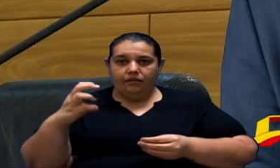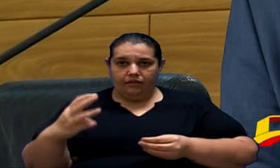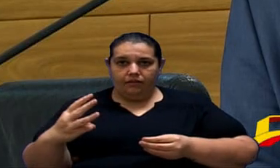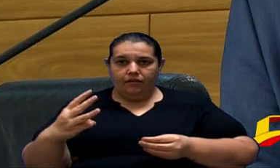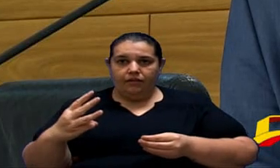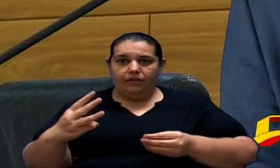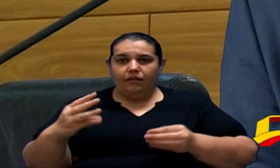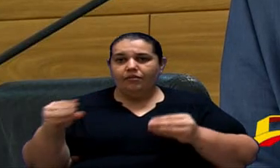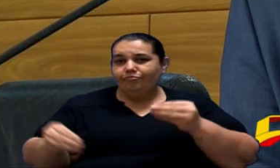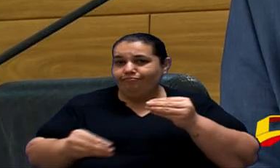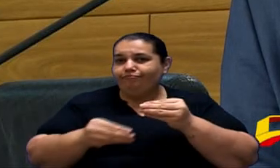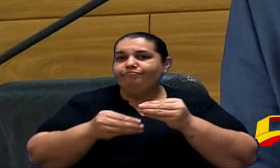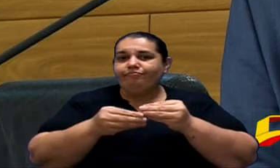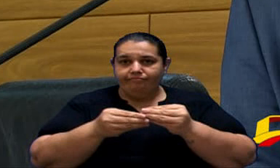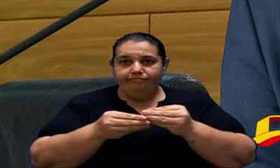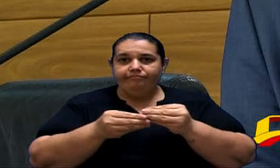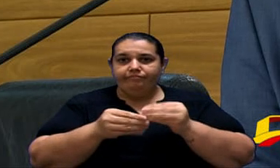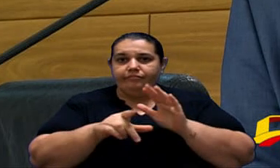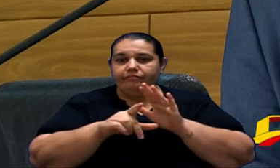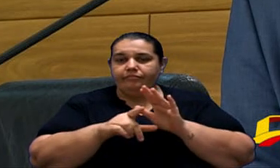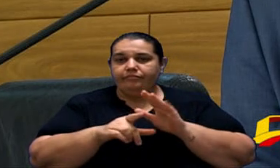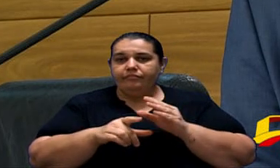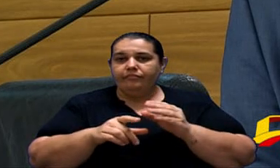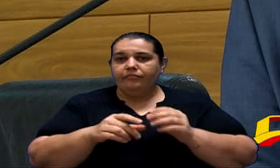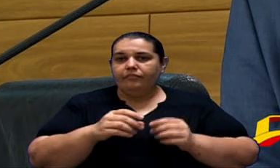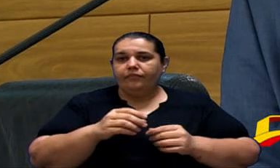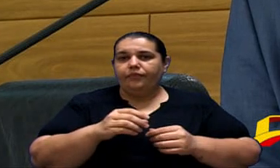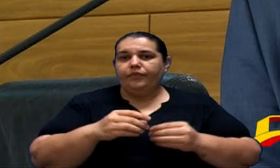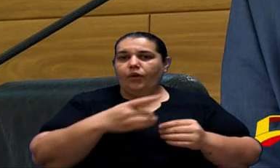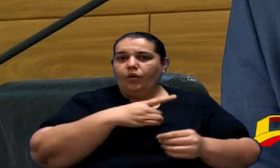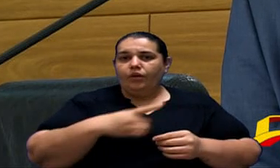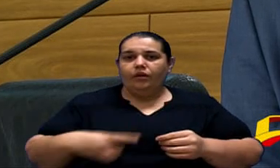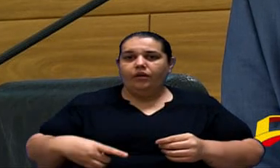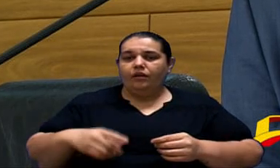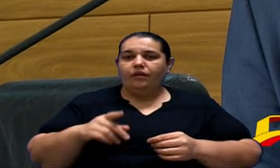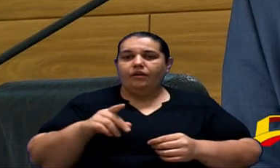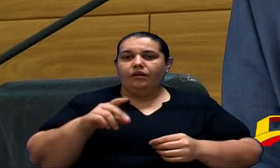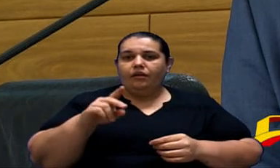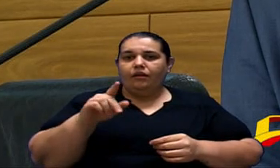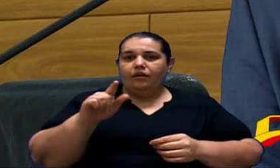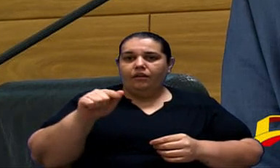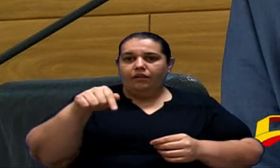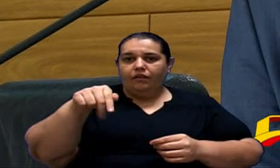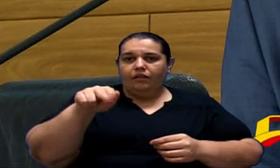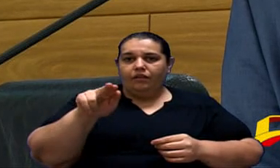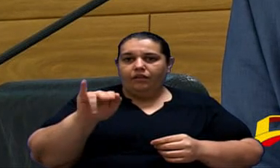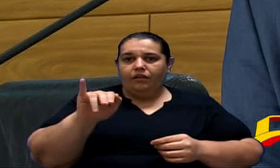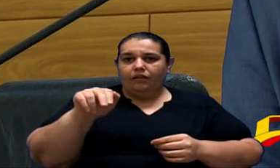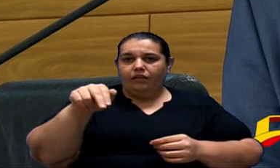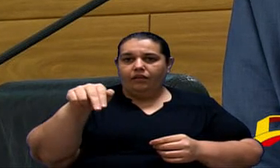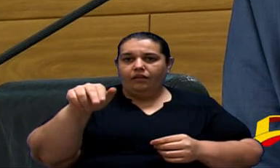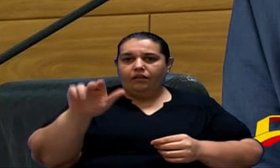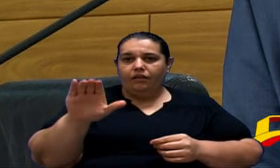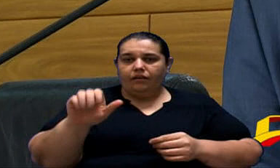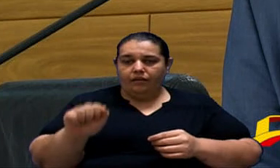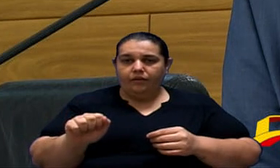Emenda Do deputado Kim Kataguiri Que traz